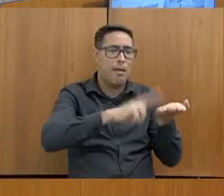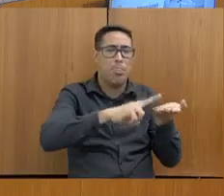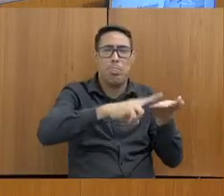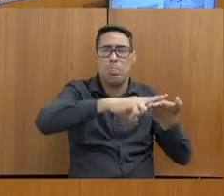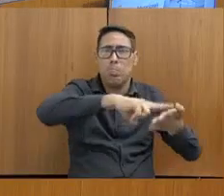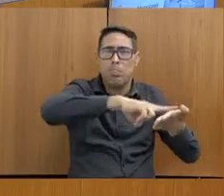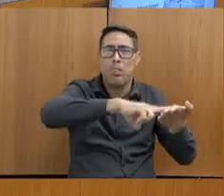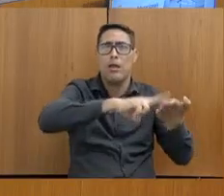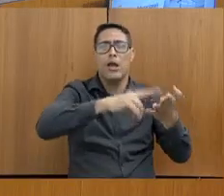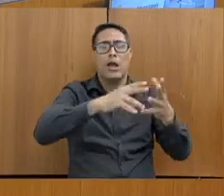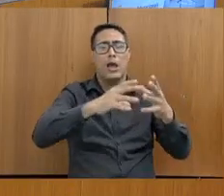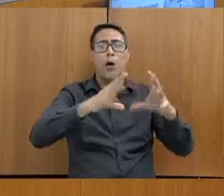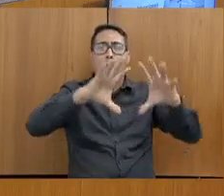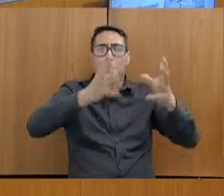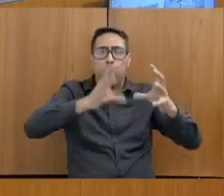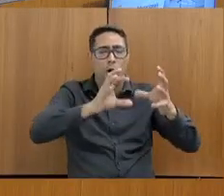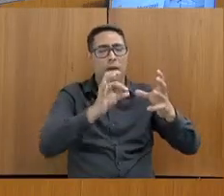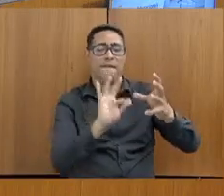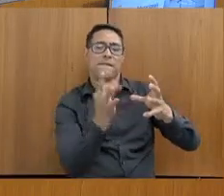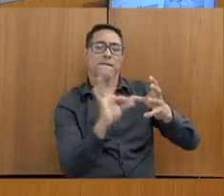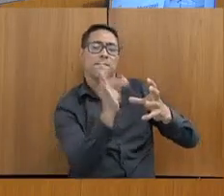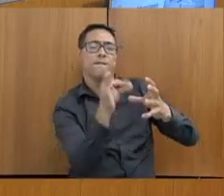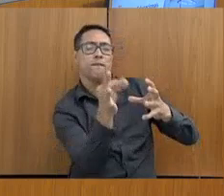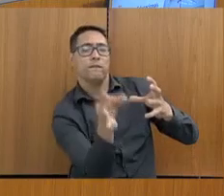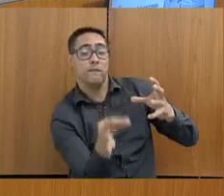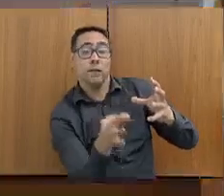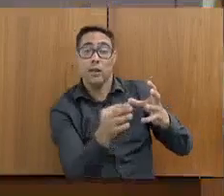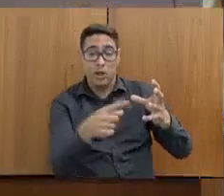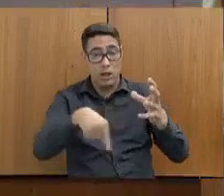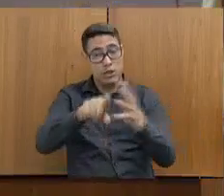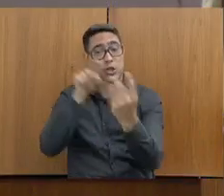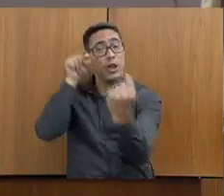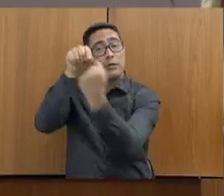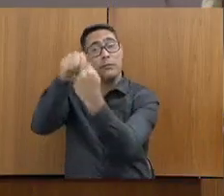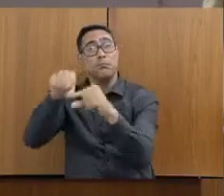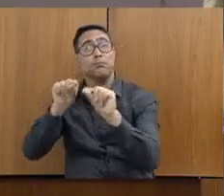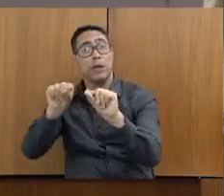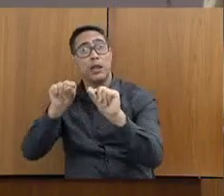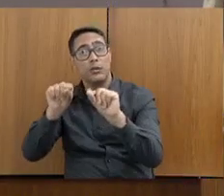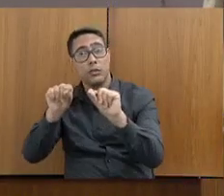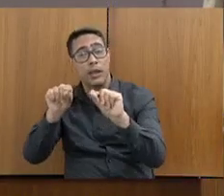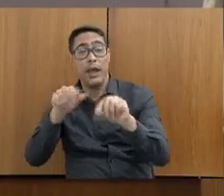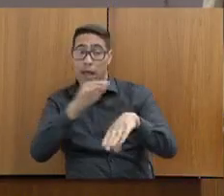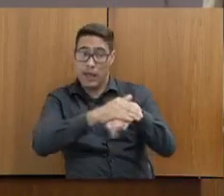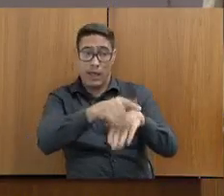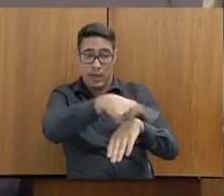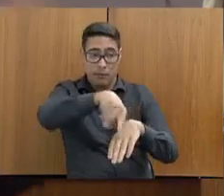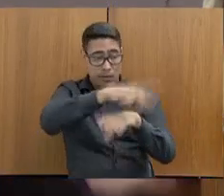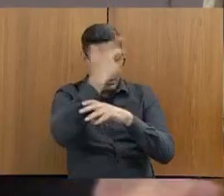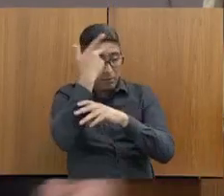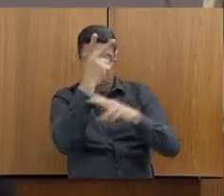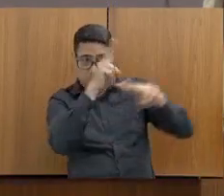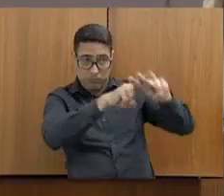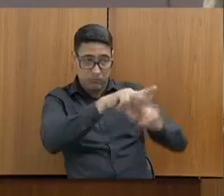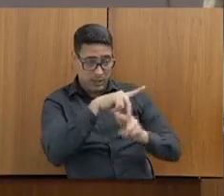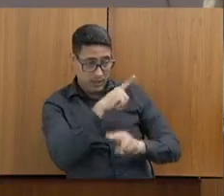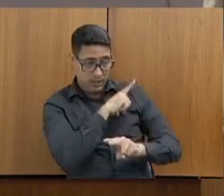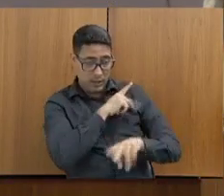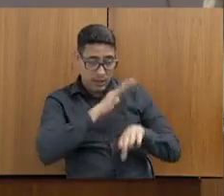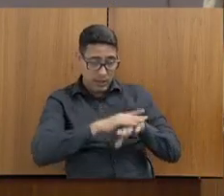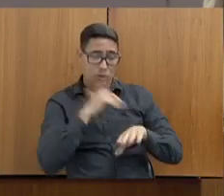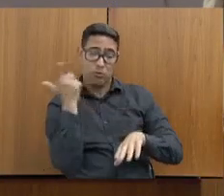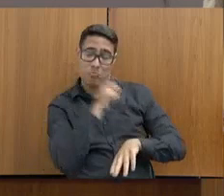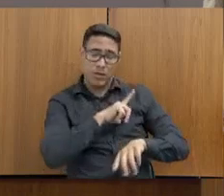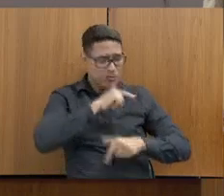a meta da secretaria é fazer com que os presos, dentro do sistema prisional, sejam, pratiquem algum tipo de atividade, que eles possam utilizar isso